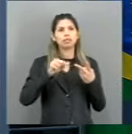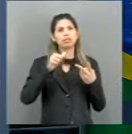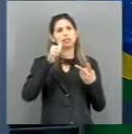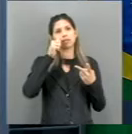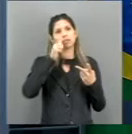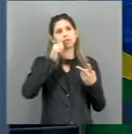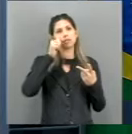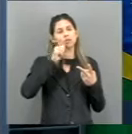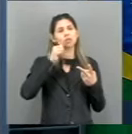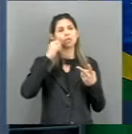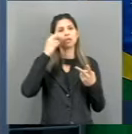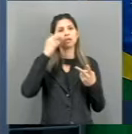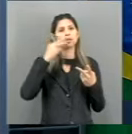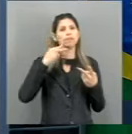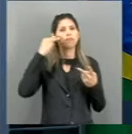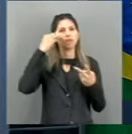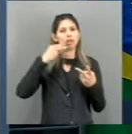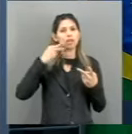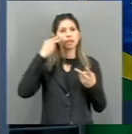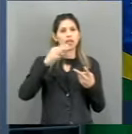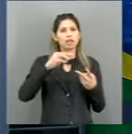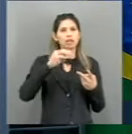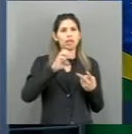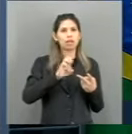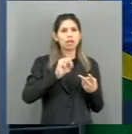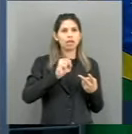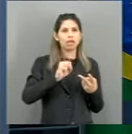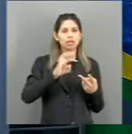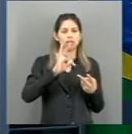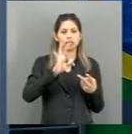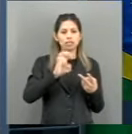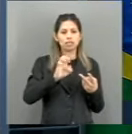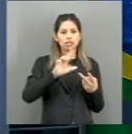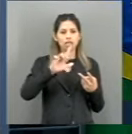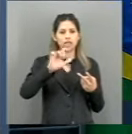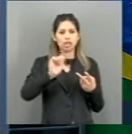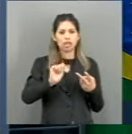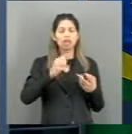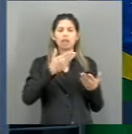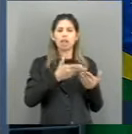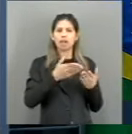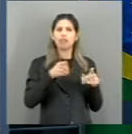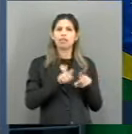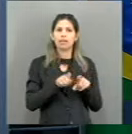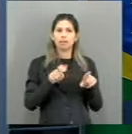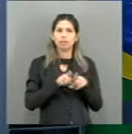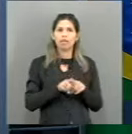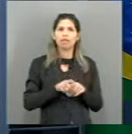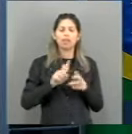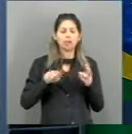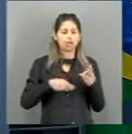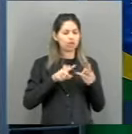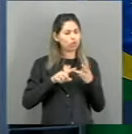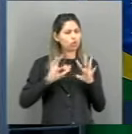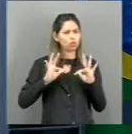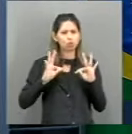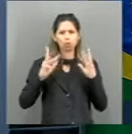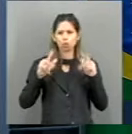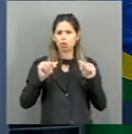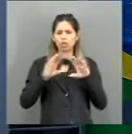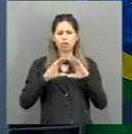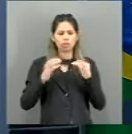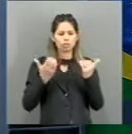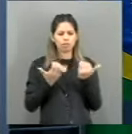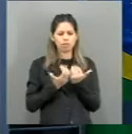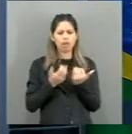jovens, né, a Estela Belardim. Além, claro, estava lá toda a imprensa local e,